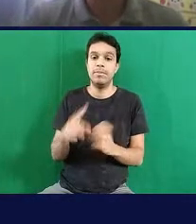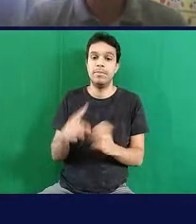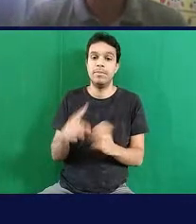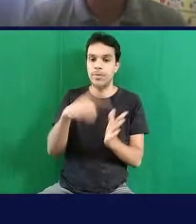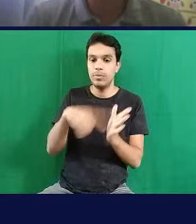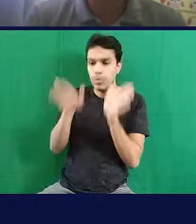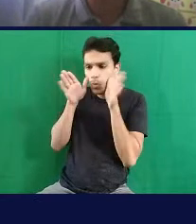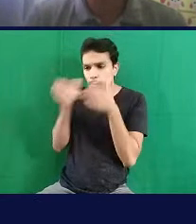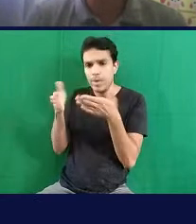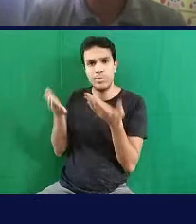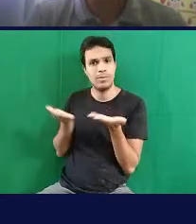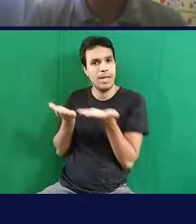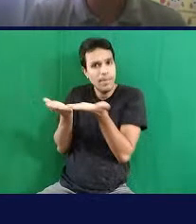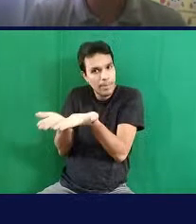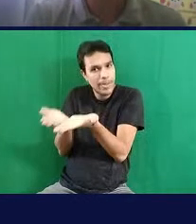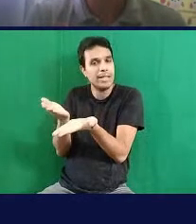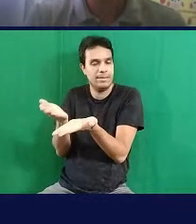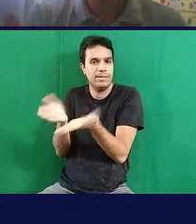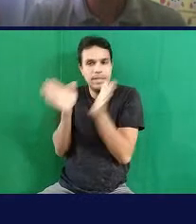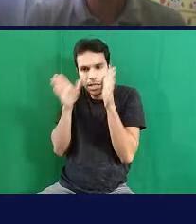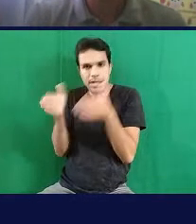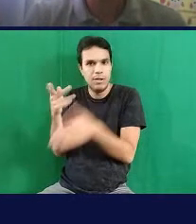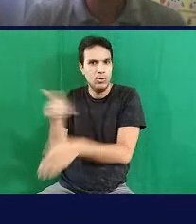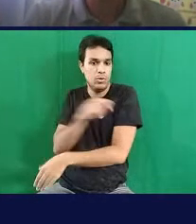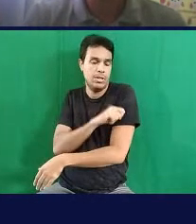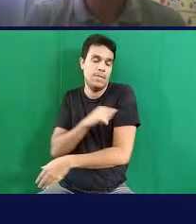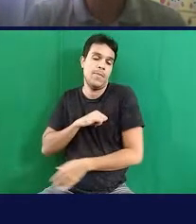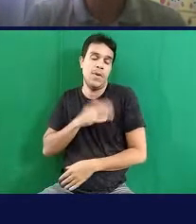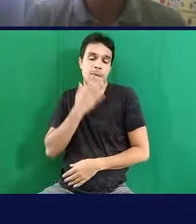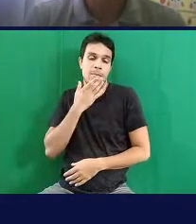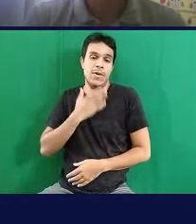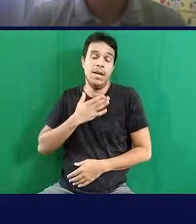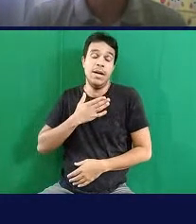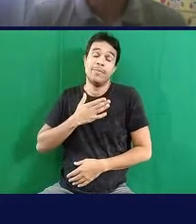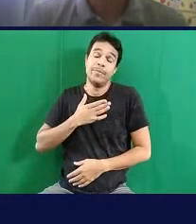específico. Então, por exemplo, no IBC, eu uso fonte 24,